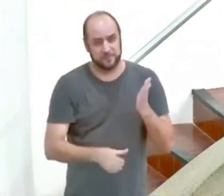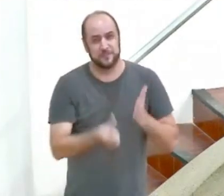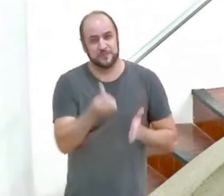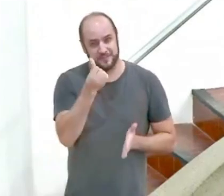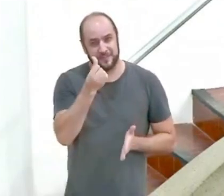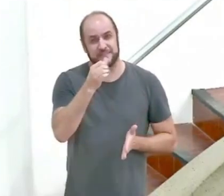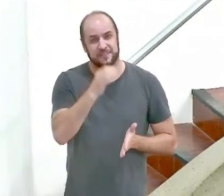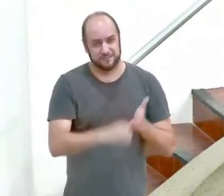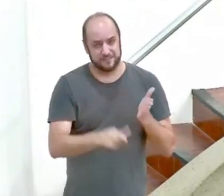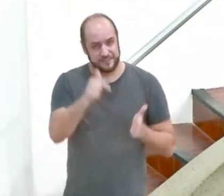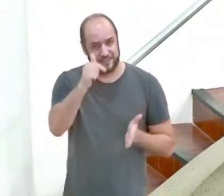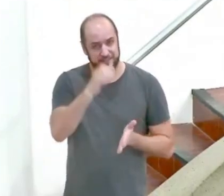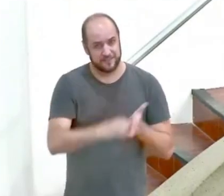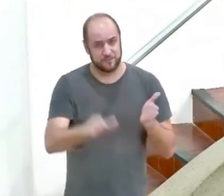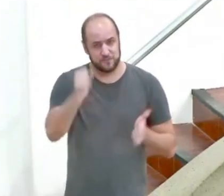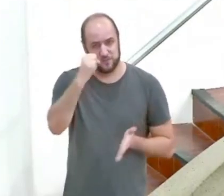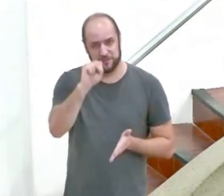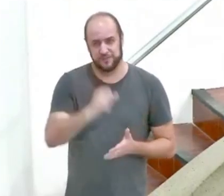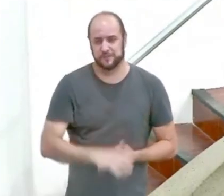7 e 8